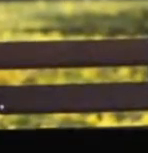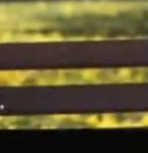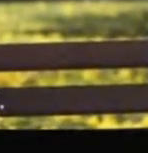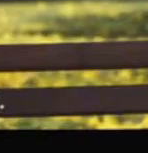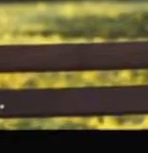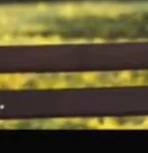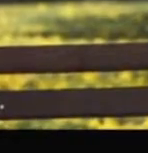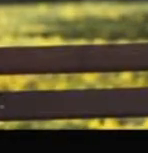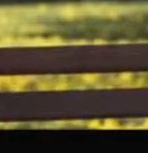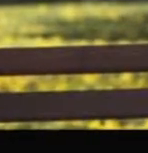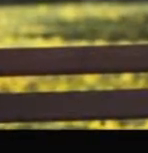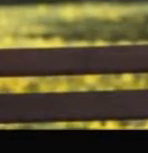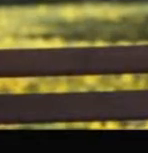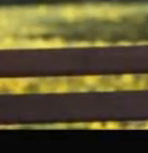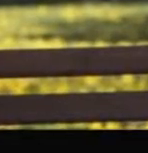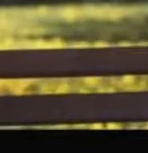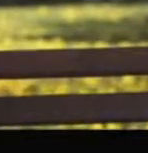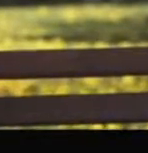Amém.